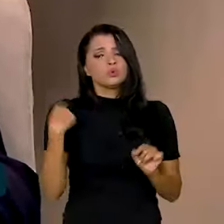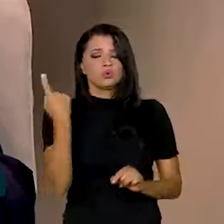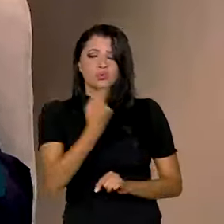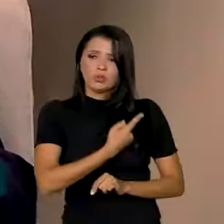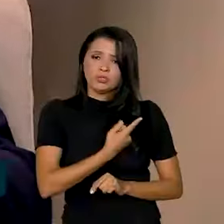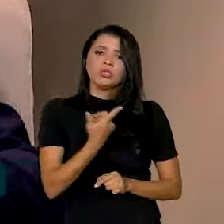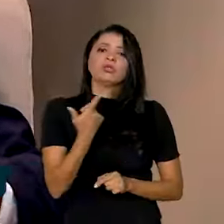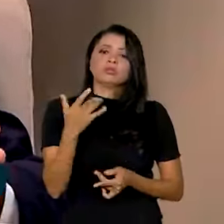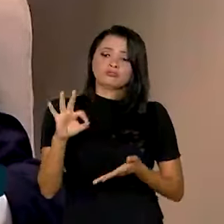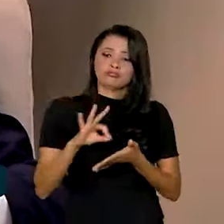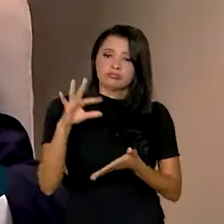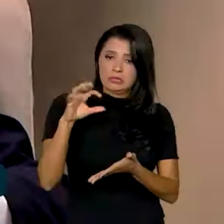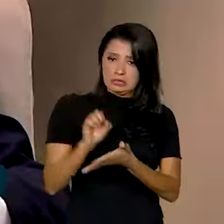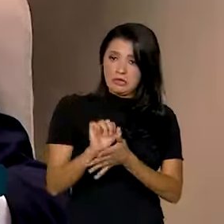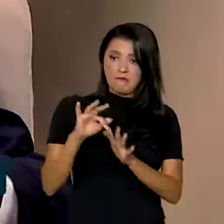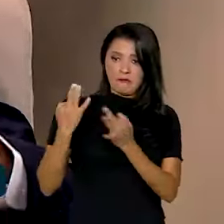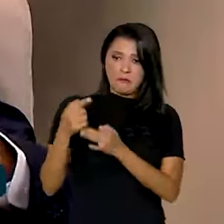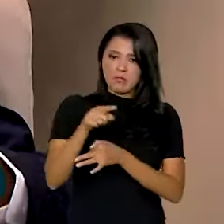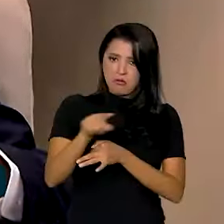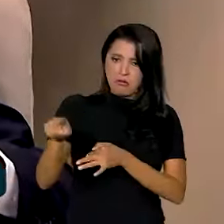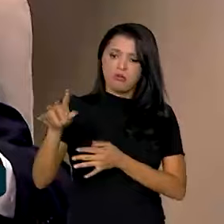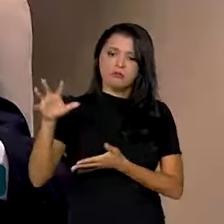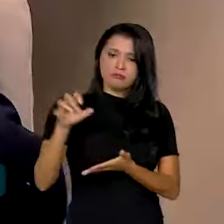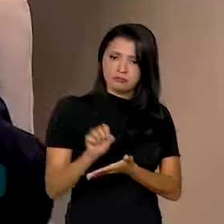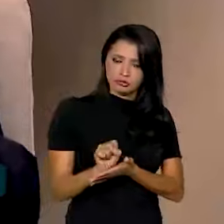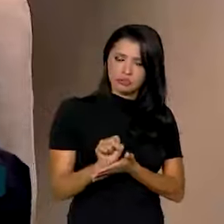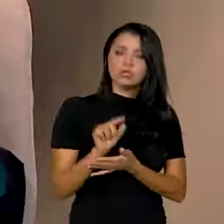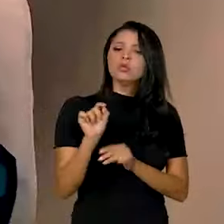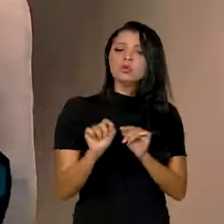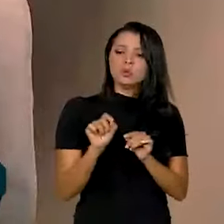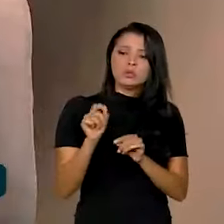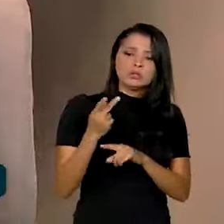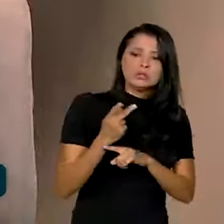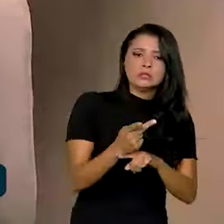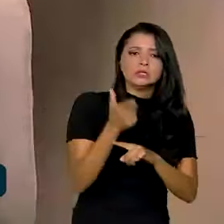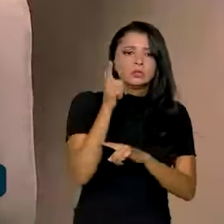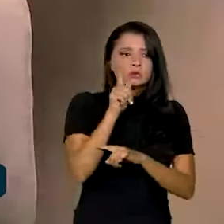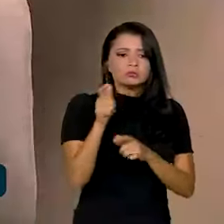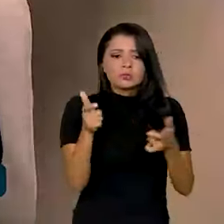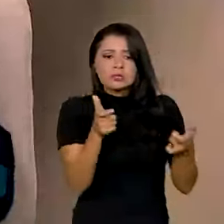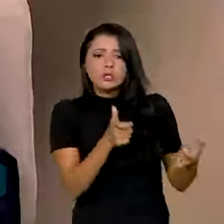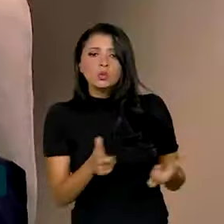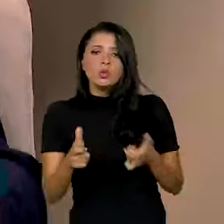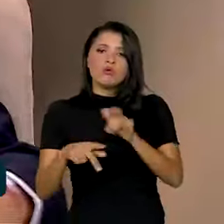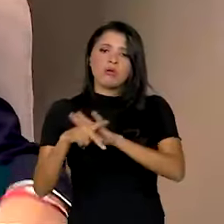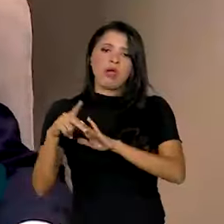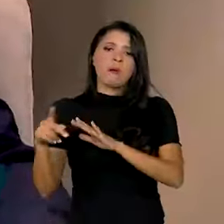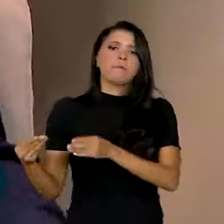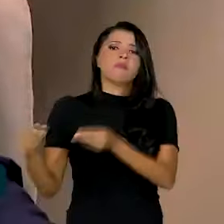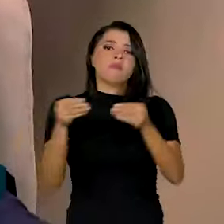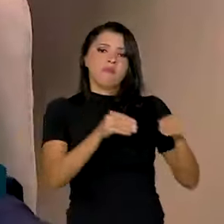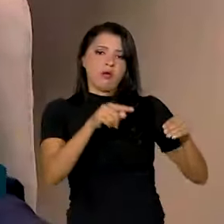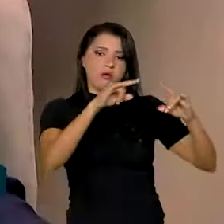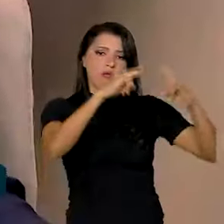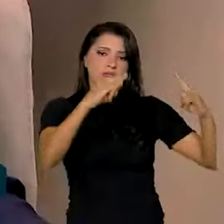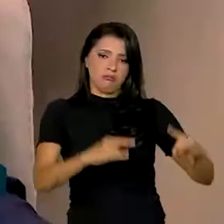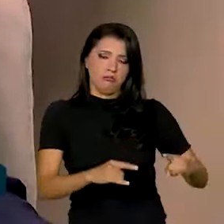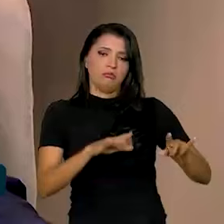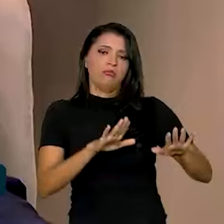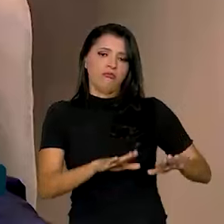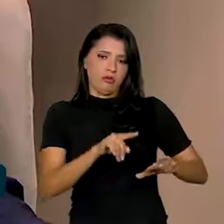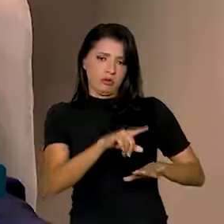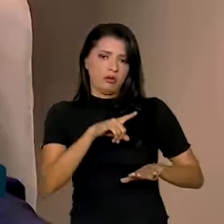cadastrando essas famílias e buscando arrecadar áreas para assentá-las como